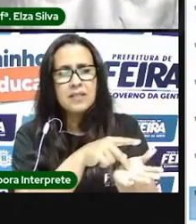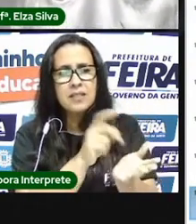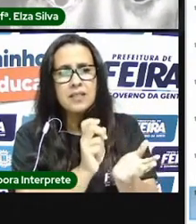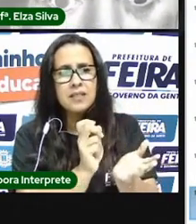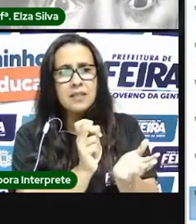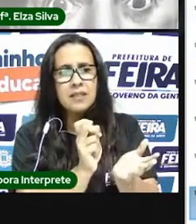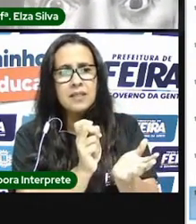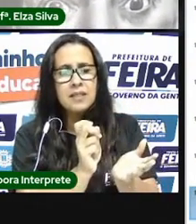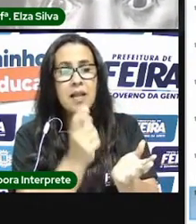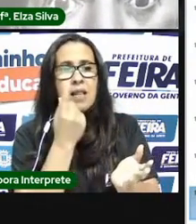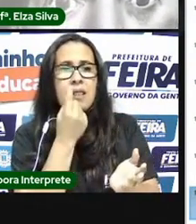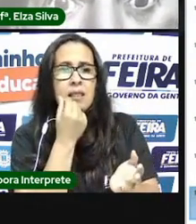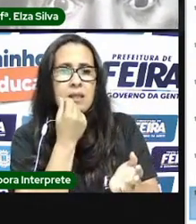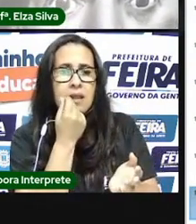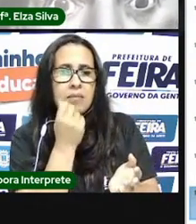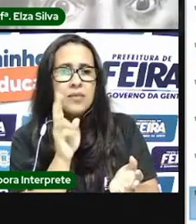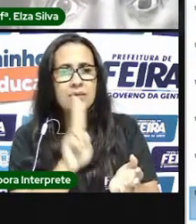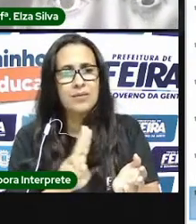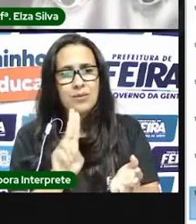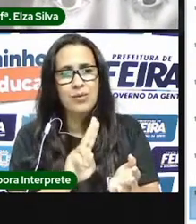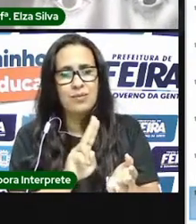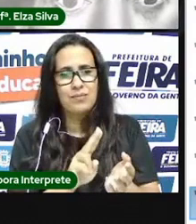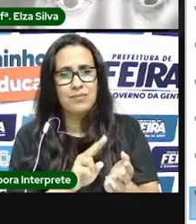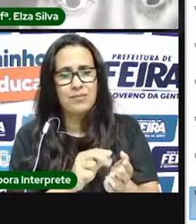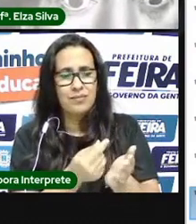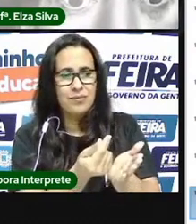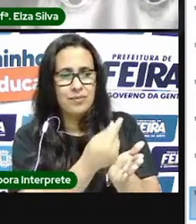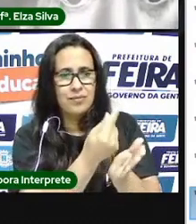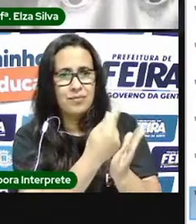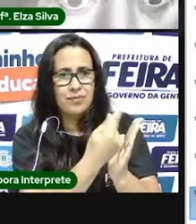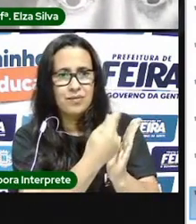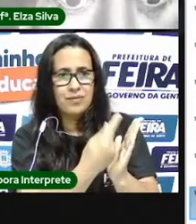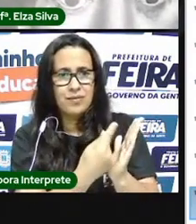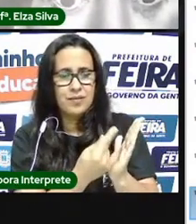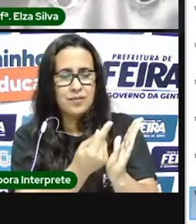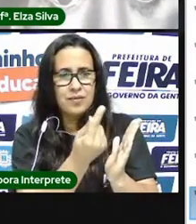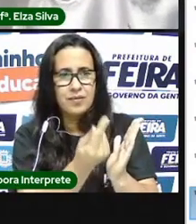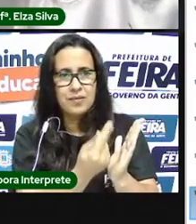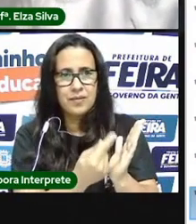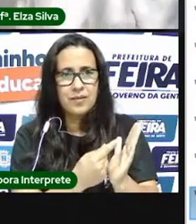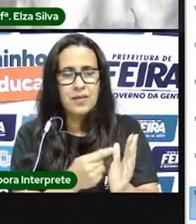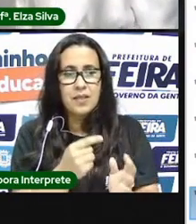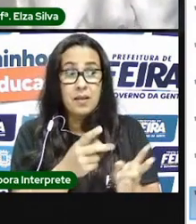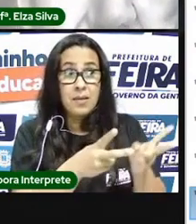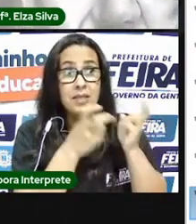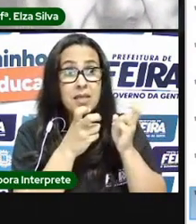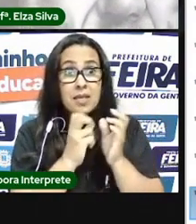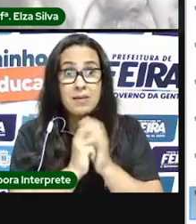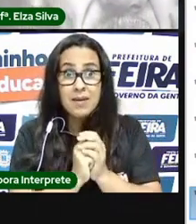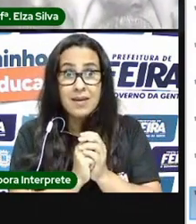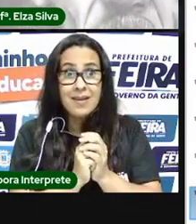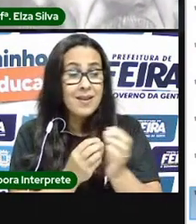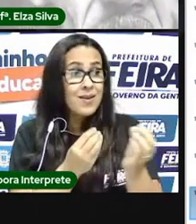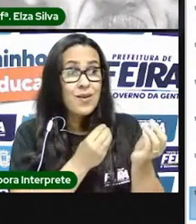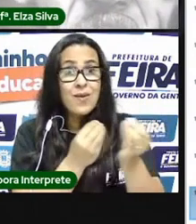conseguiu reproduzir esta imagem observem bem as rugas os detalhes do